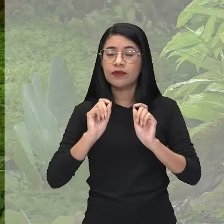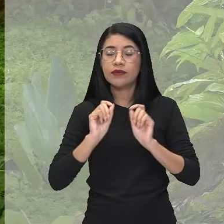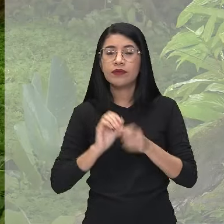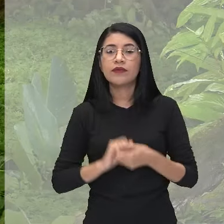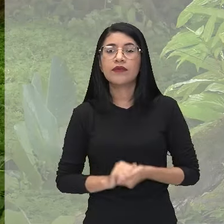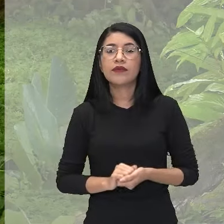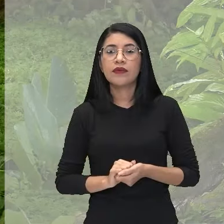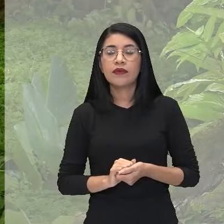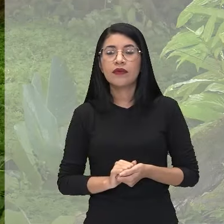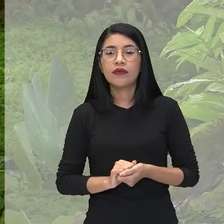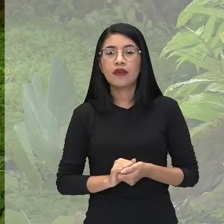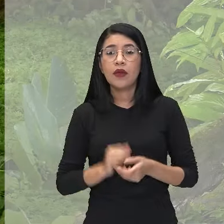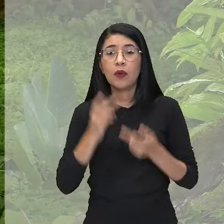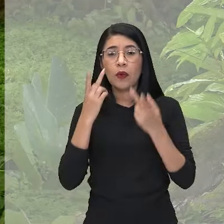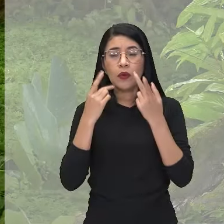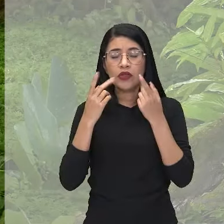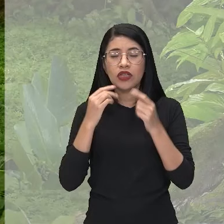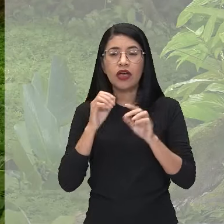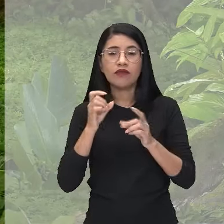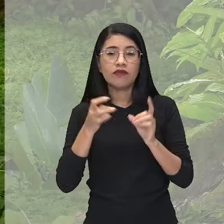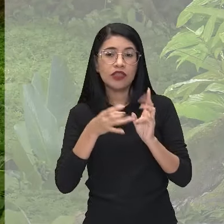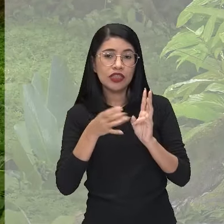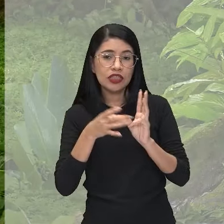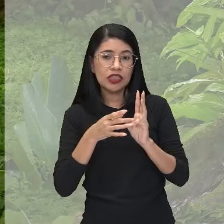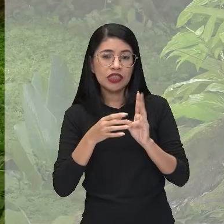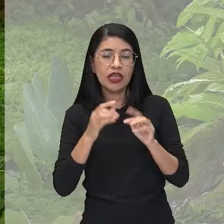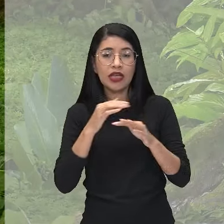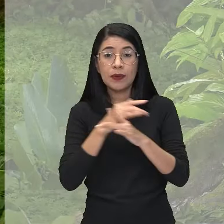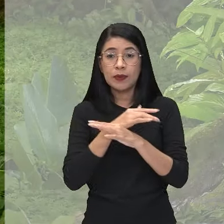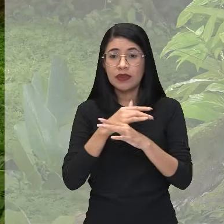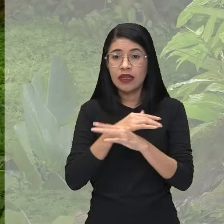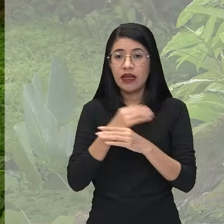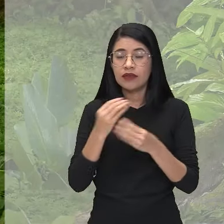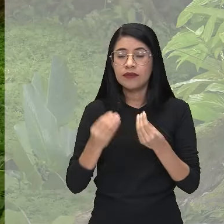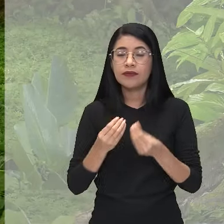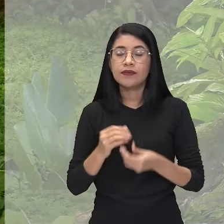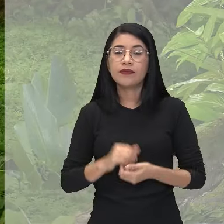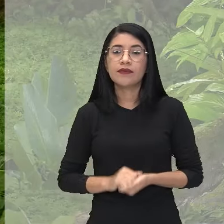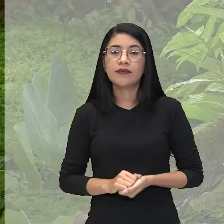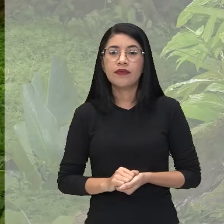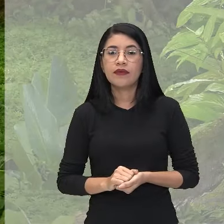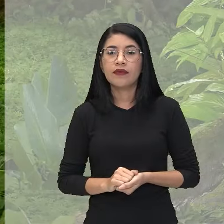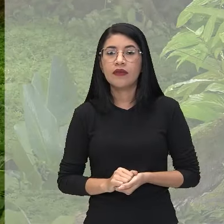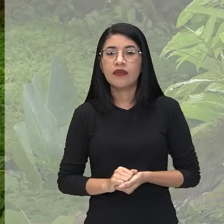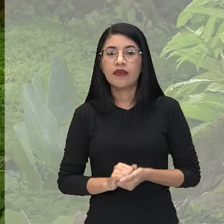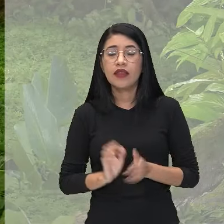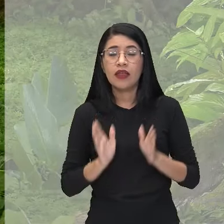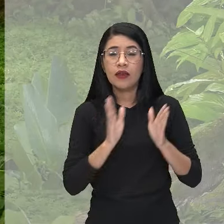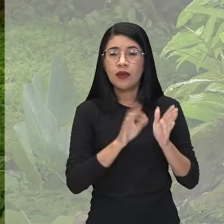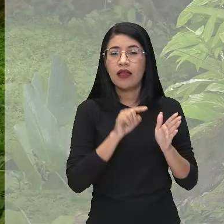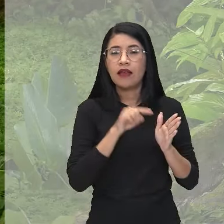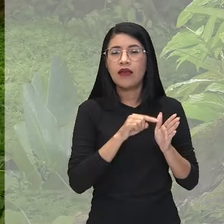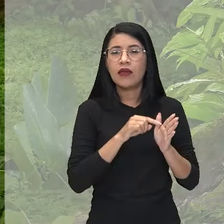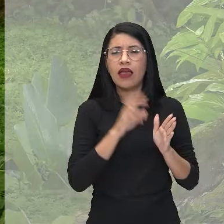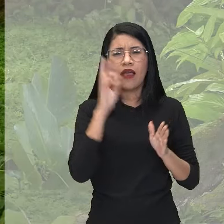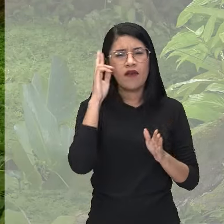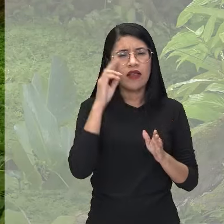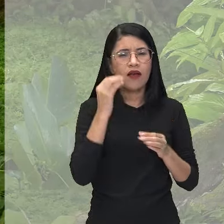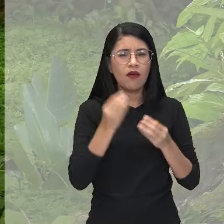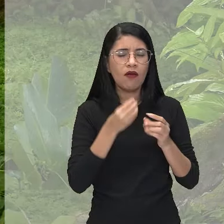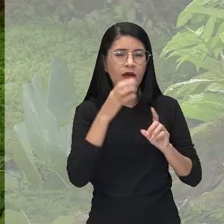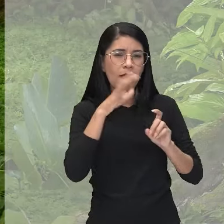teatro indígena, teatro urbano, né? Se trata aí de teatro indígena e de teatro urbano. De um lado, a gente tem a reflexão sobre a